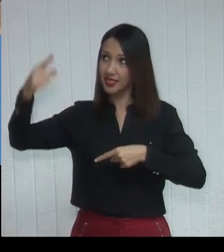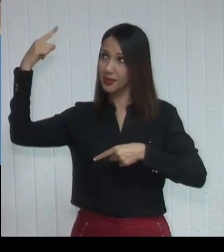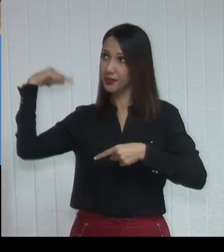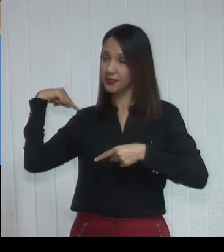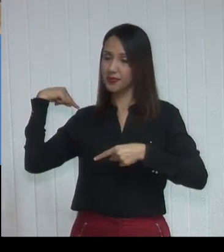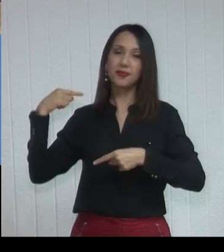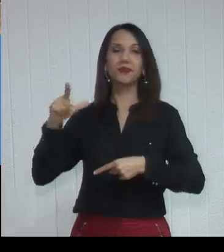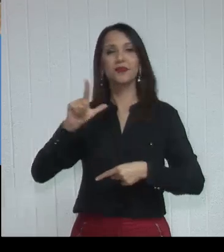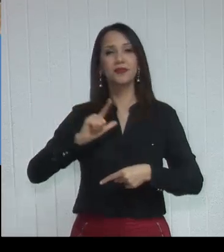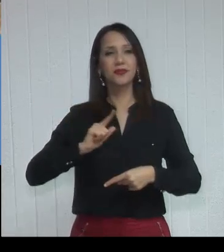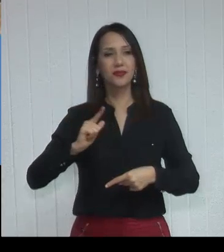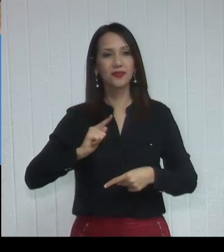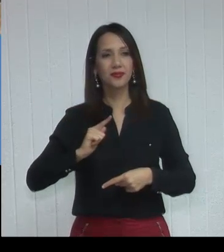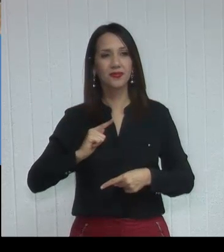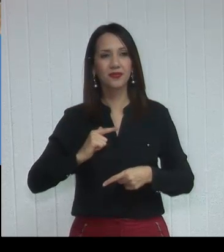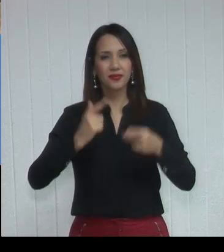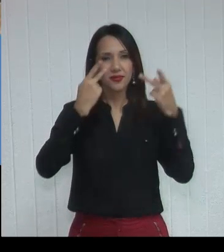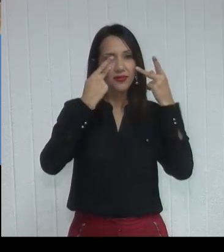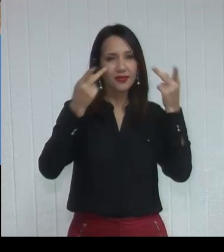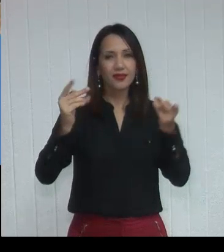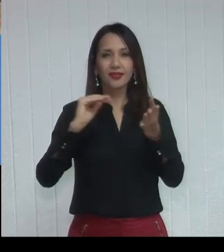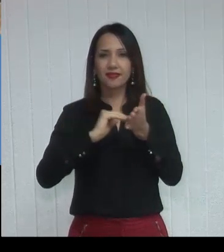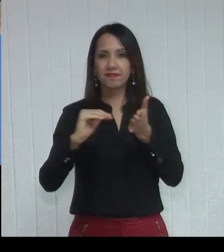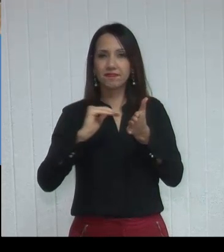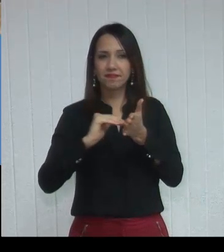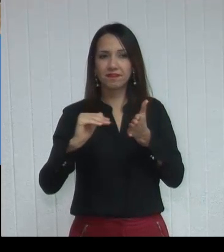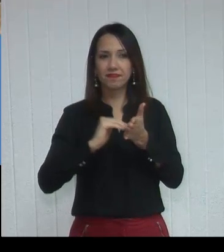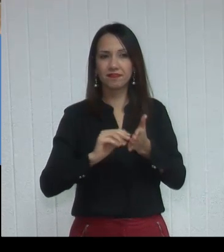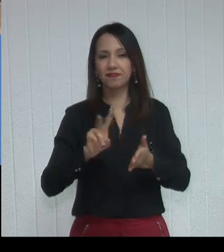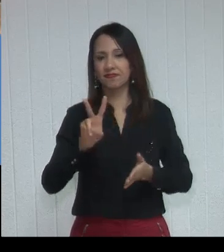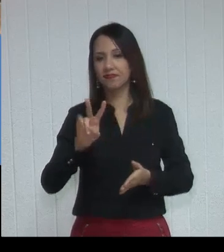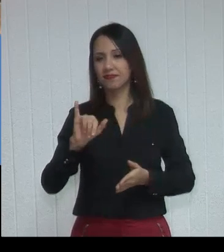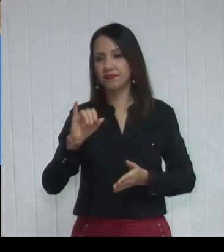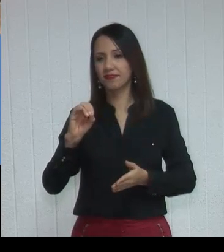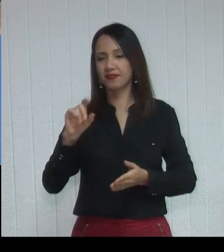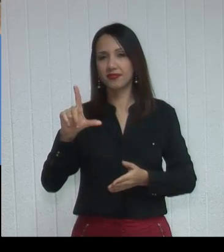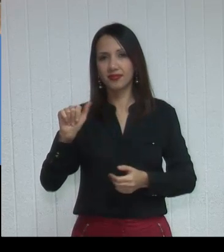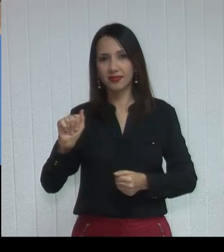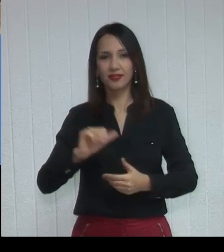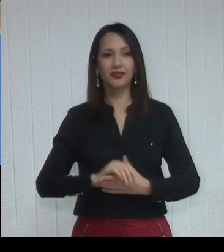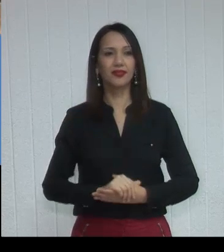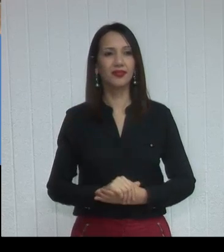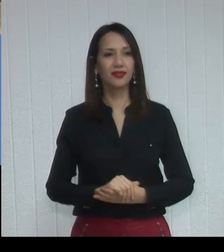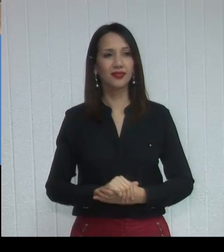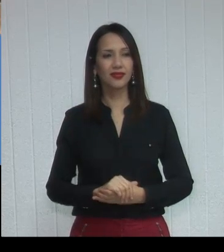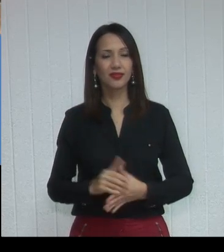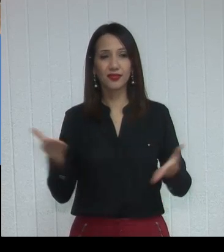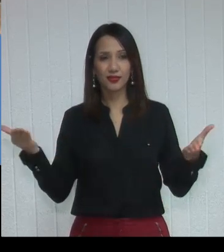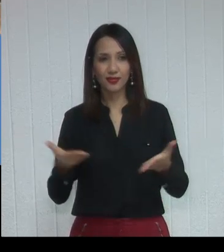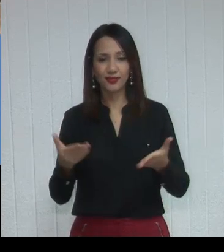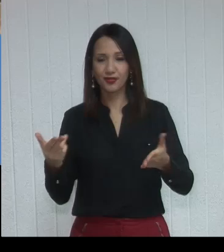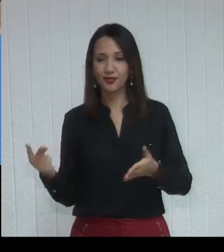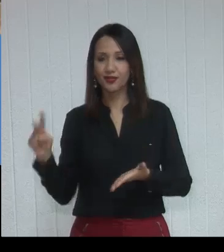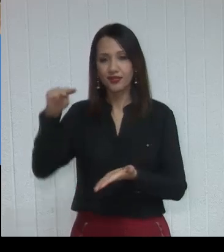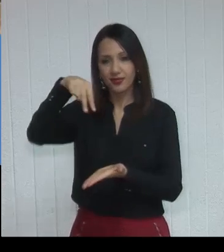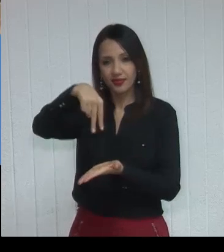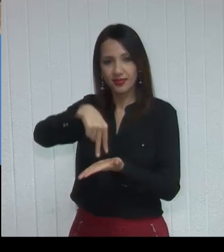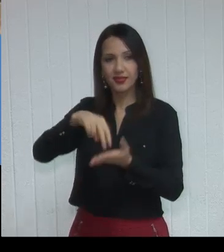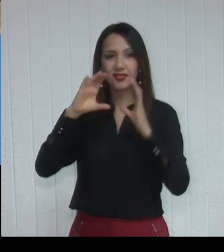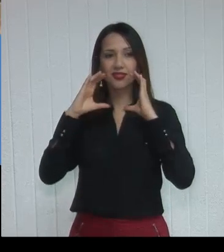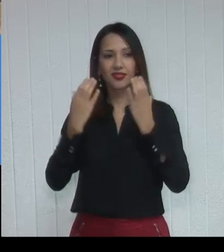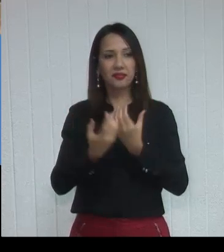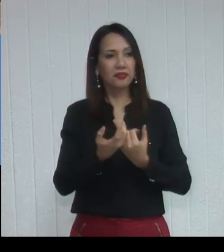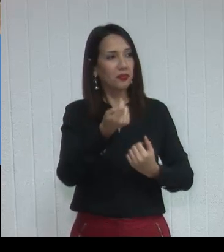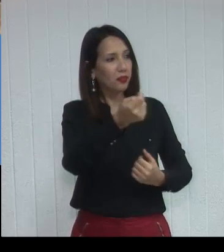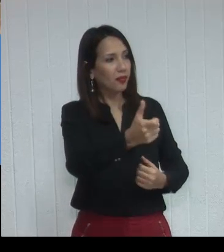tivemos com visita com o secretário Viola, e hoje ele esteve aqui na Câmara, quase todos os